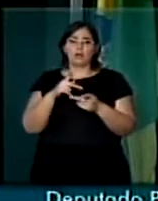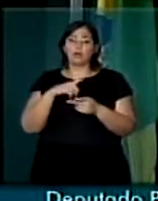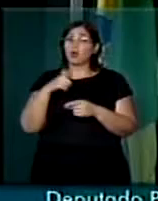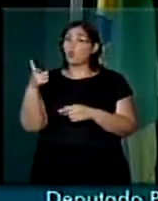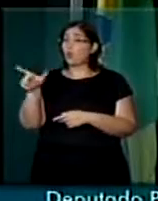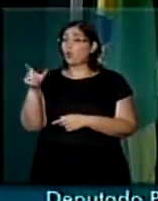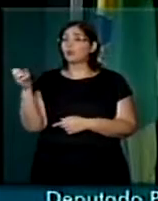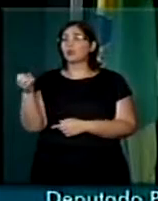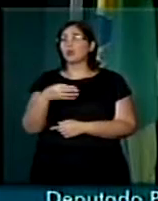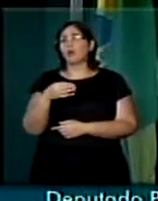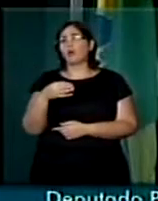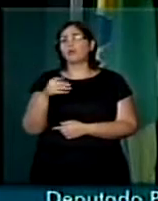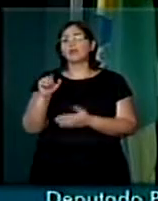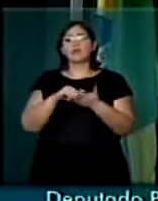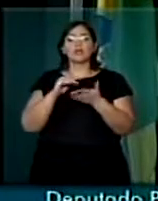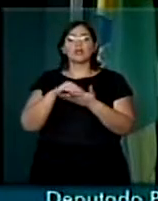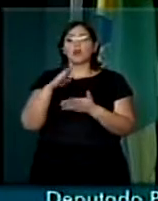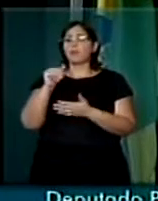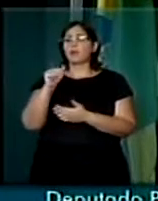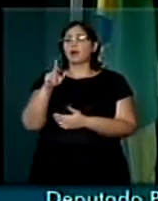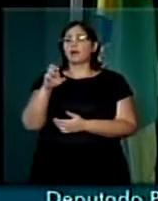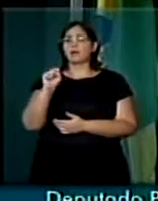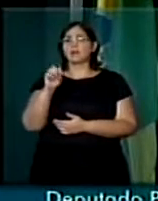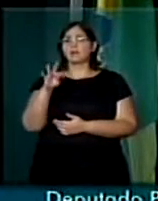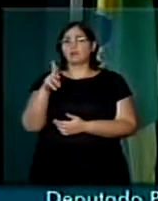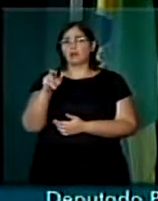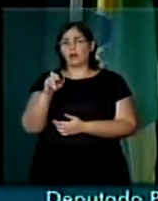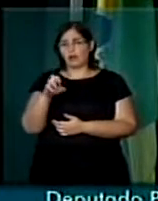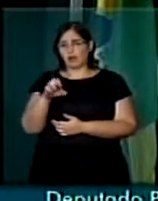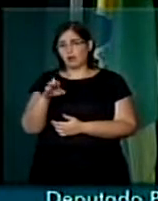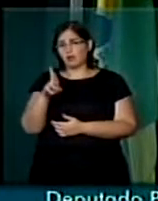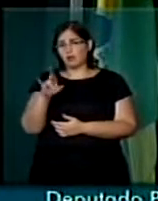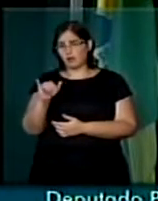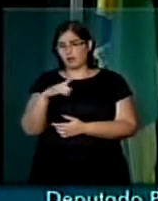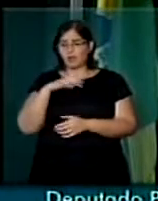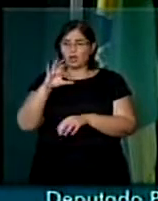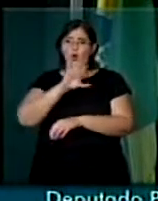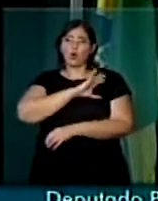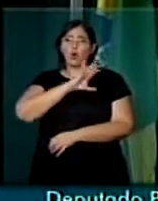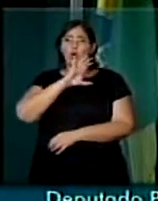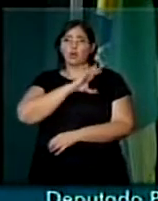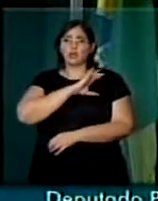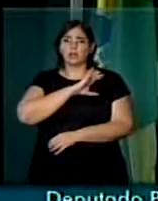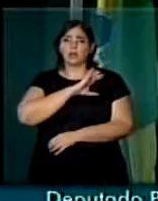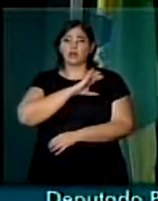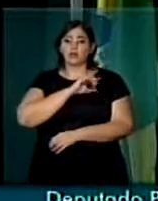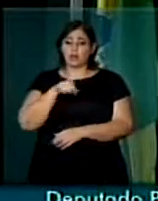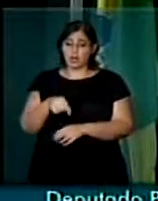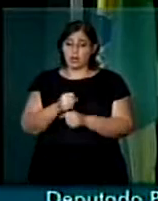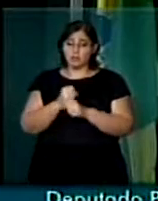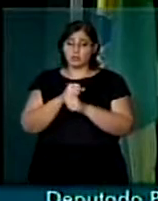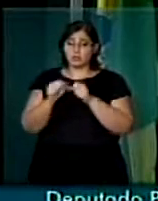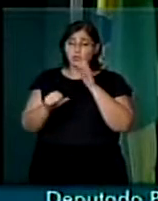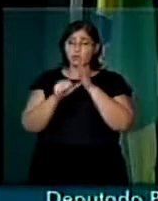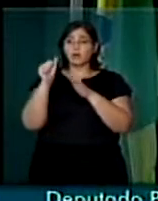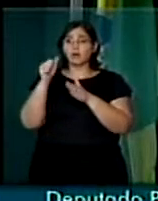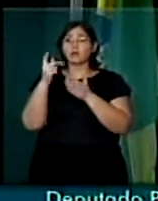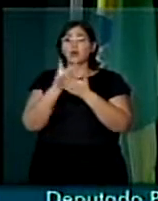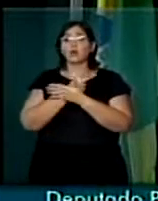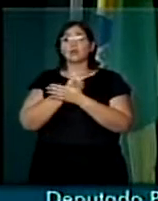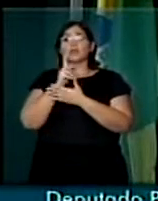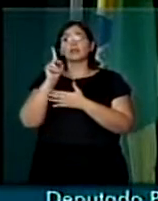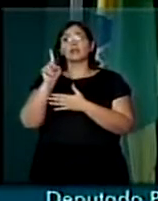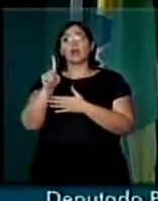O secretário Balestrere, da Senasp, tem coordenado. E este ano, pela primeira vez, temos, então,